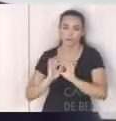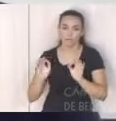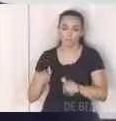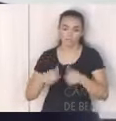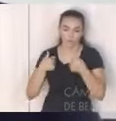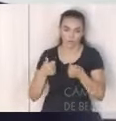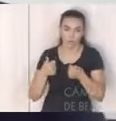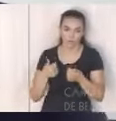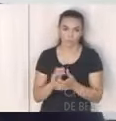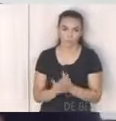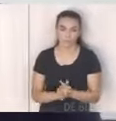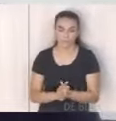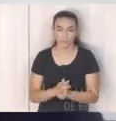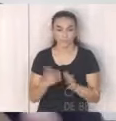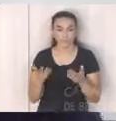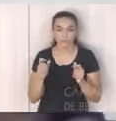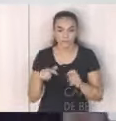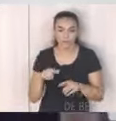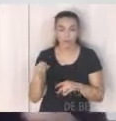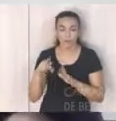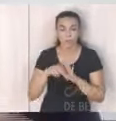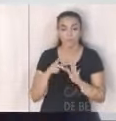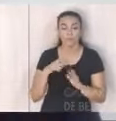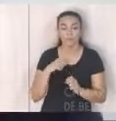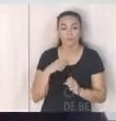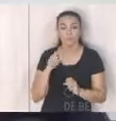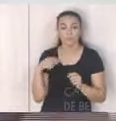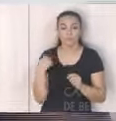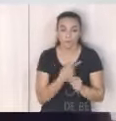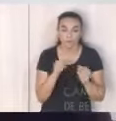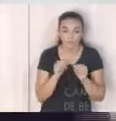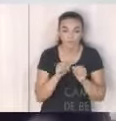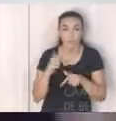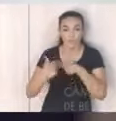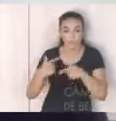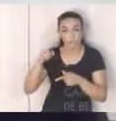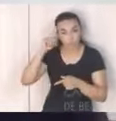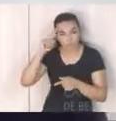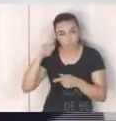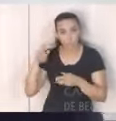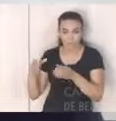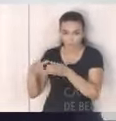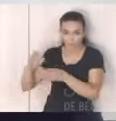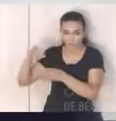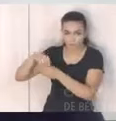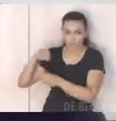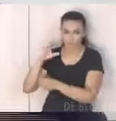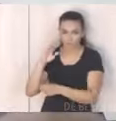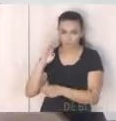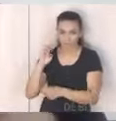forma possível então é isso os planos são o que nós estamos feitos nós trabalhamos dia a dia com essa equipe do CREURB